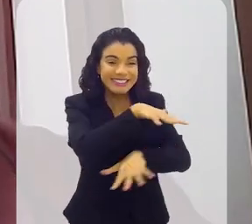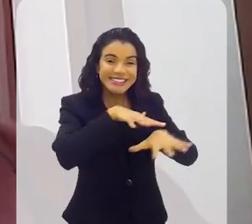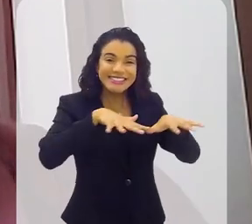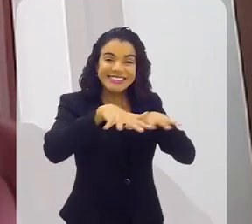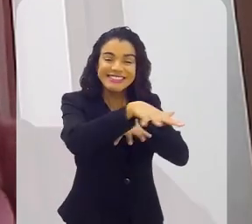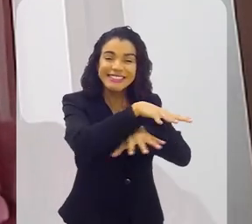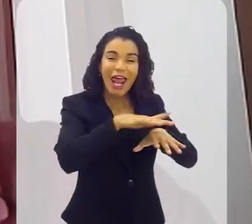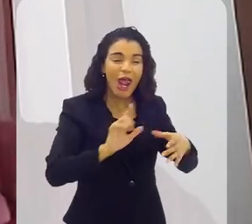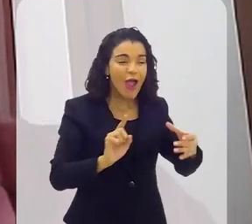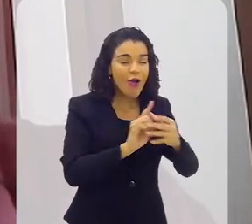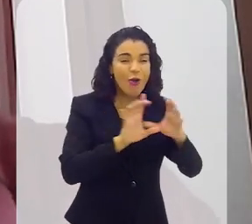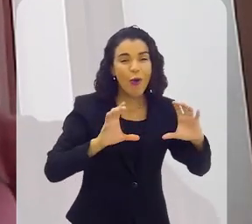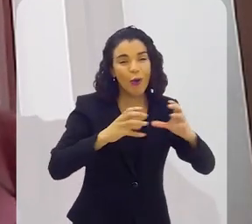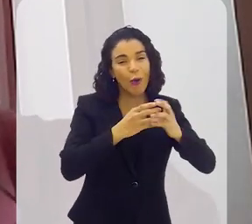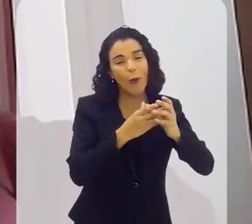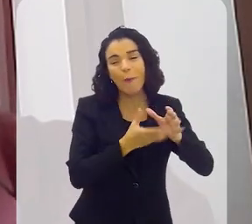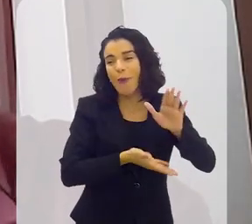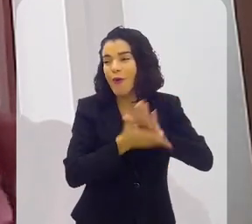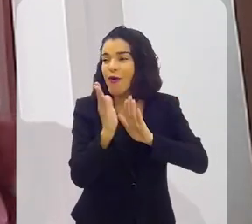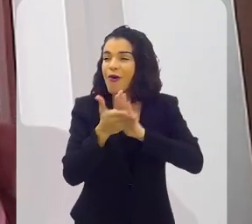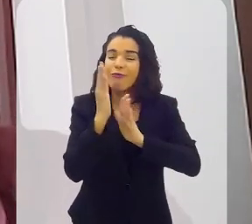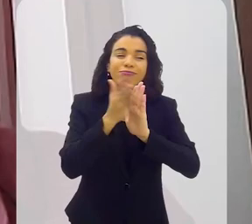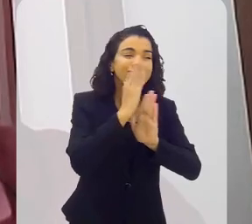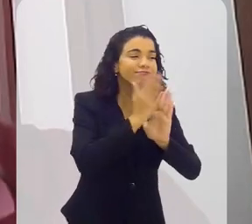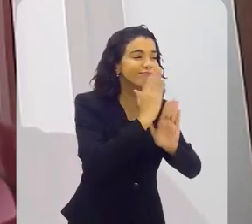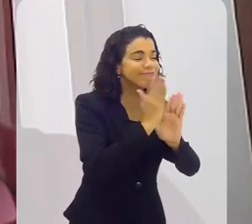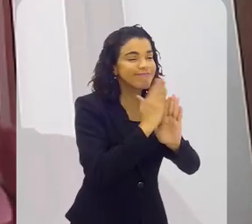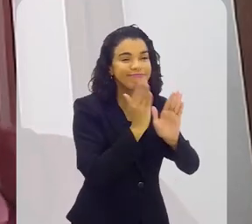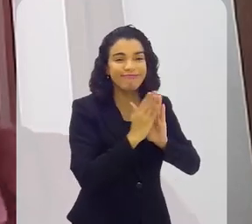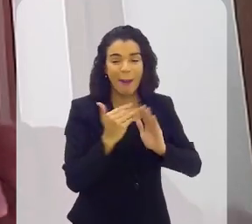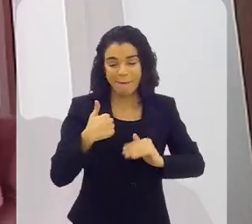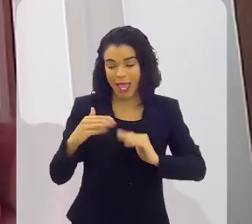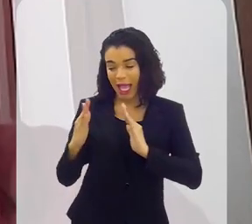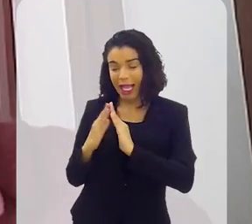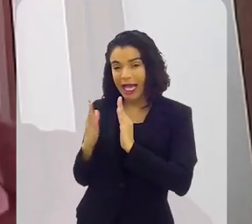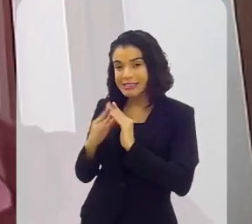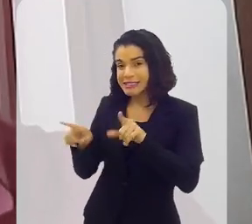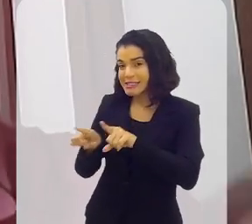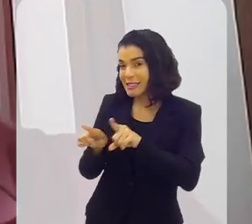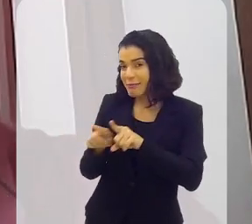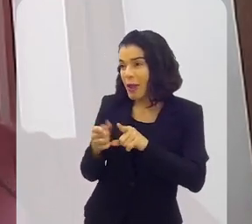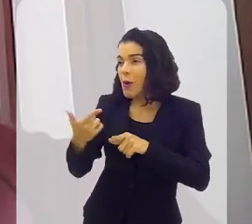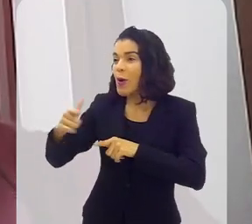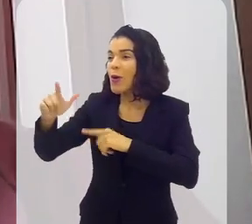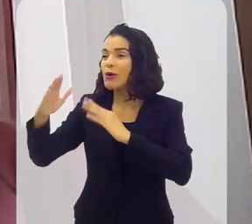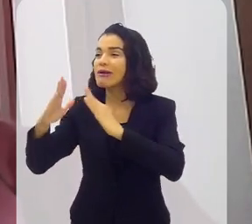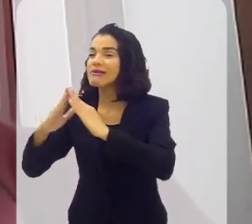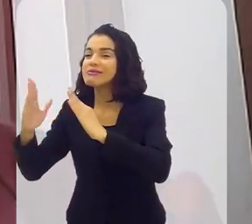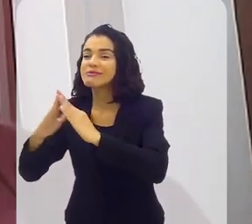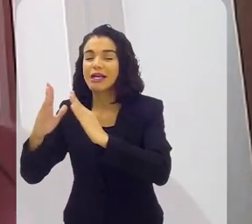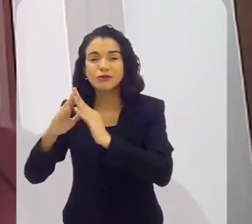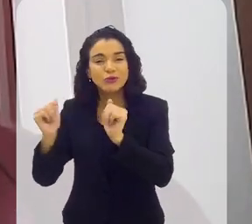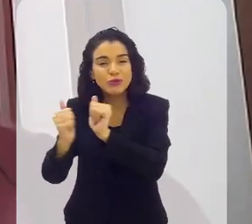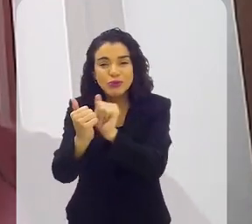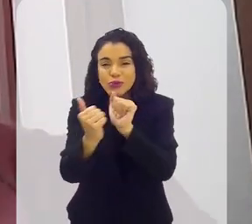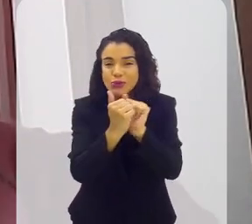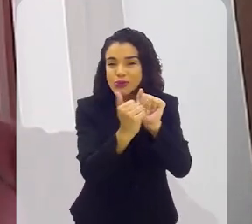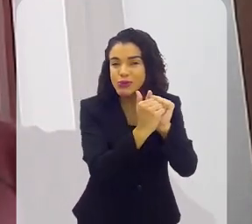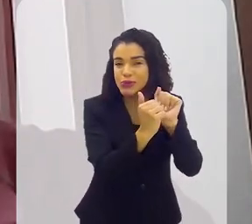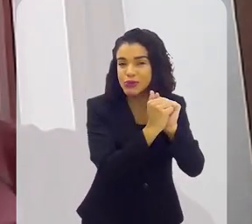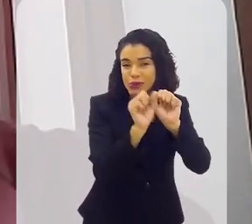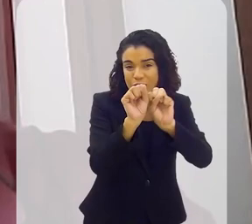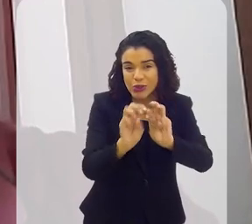A gente era uma coisa só. Iam juntos para os mesmos lugares, lá em casa, em outros lugares, juntos,